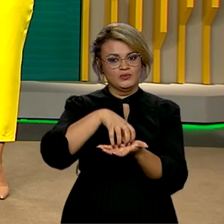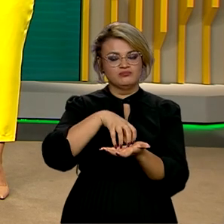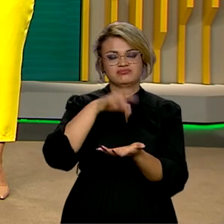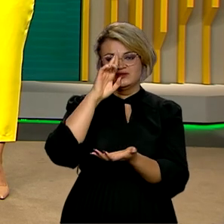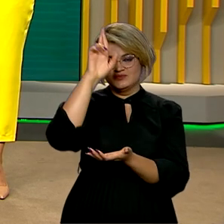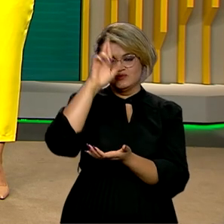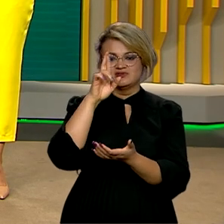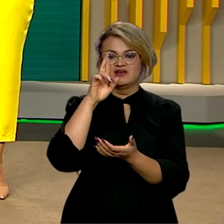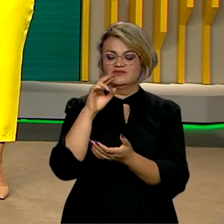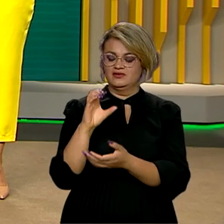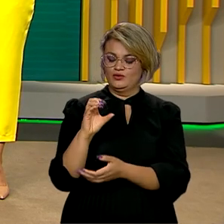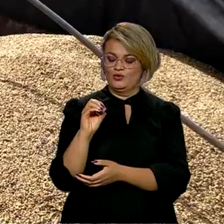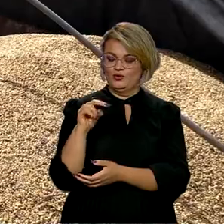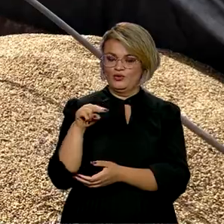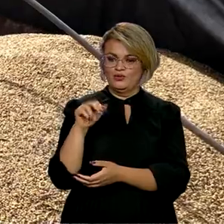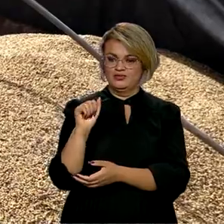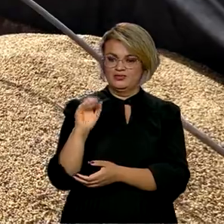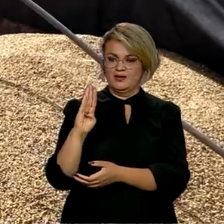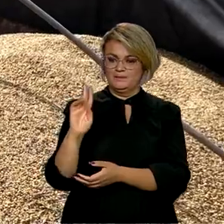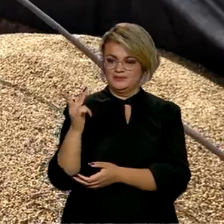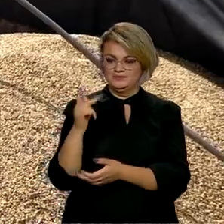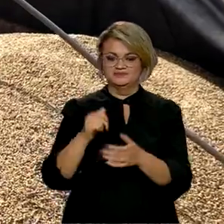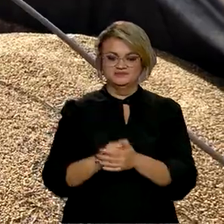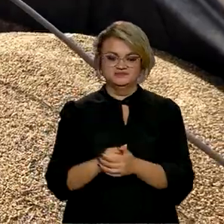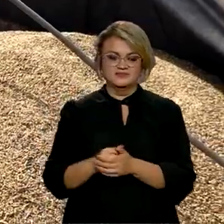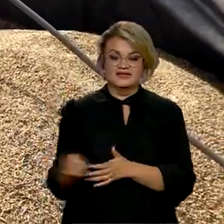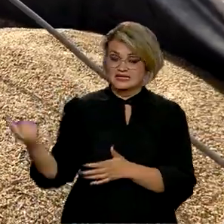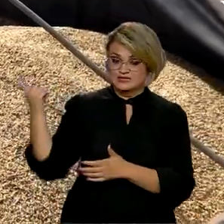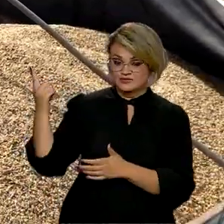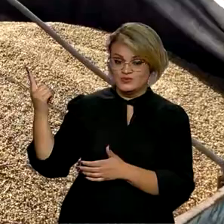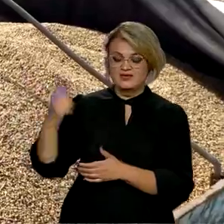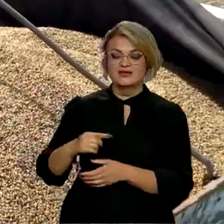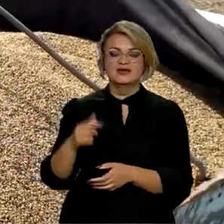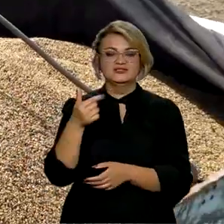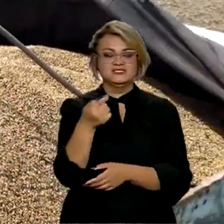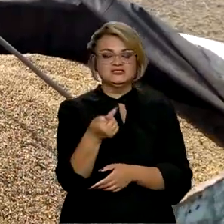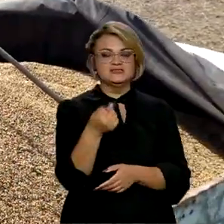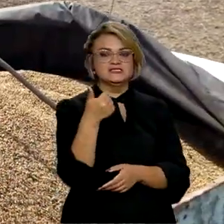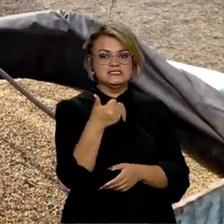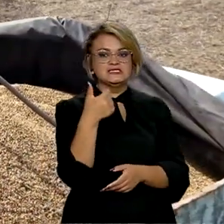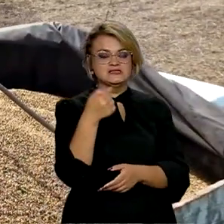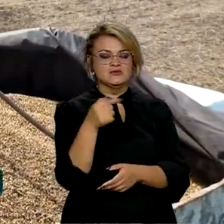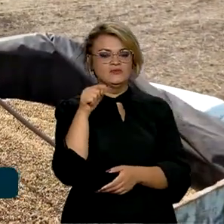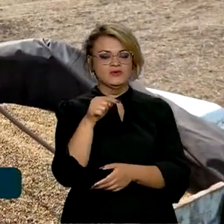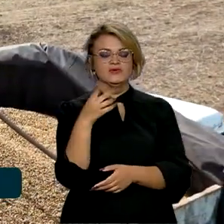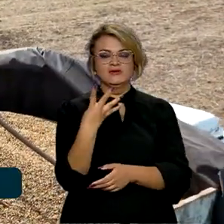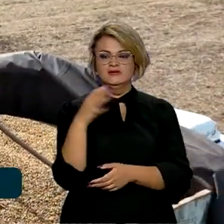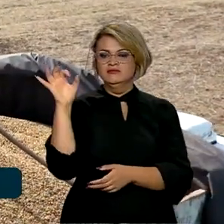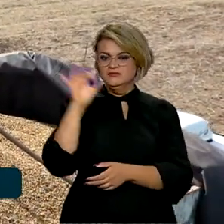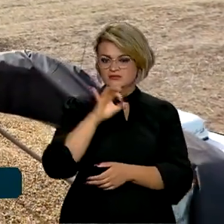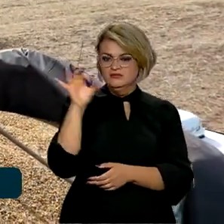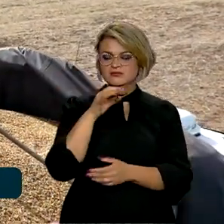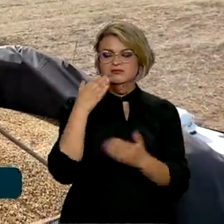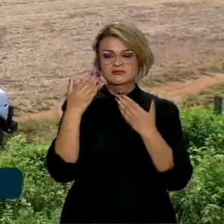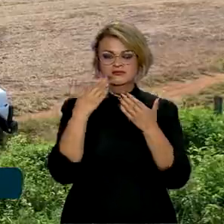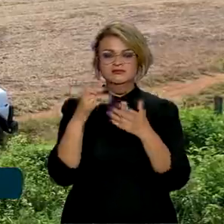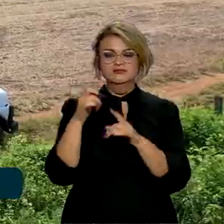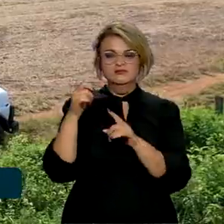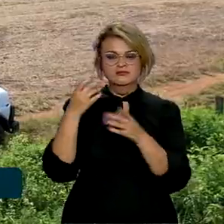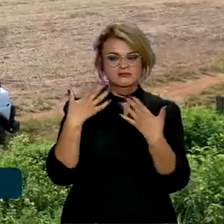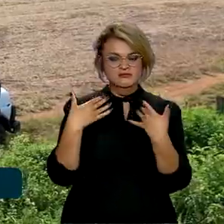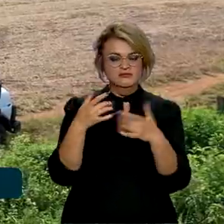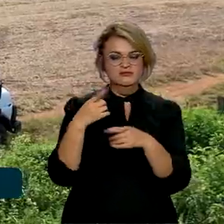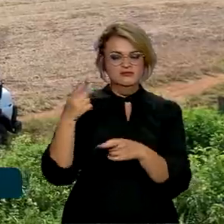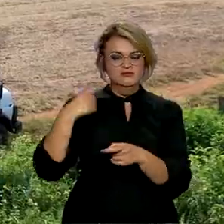Abastecimento, a Conab. O aumento é de 17,4% em relação à safra